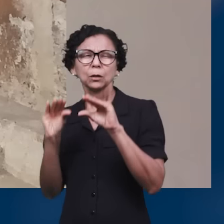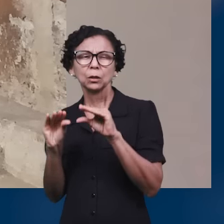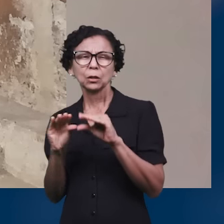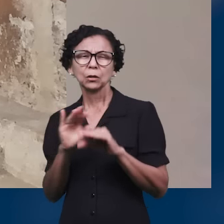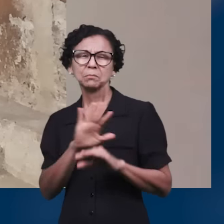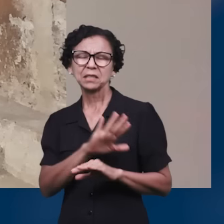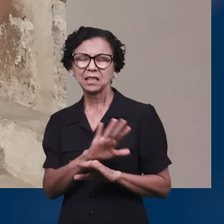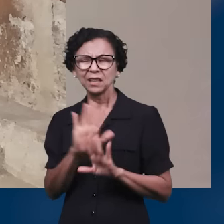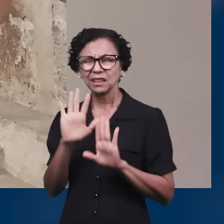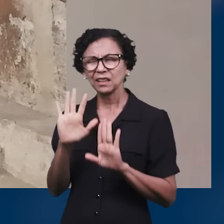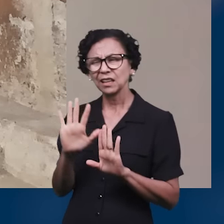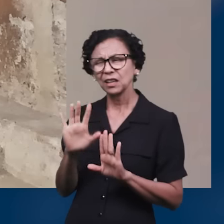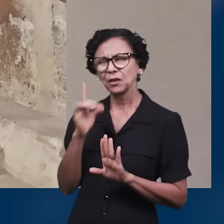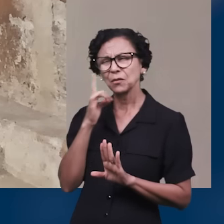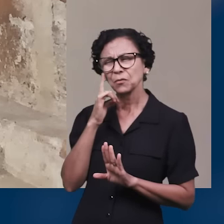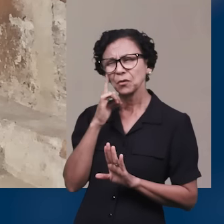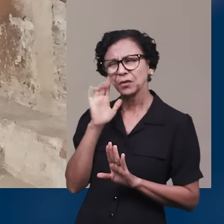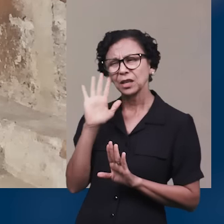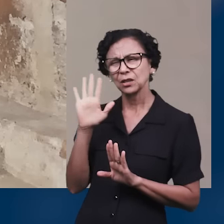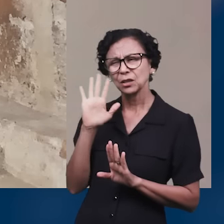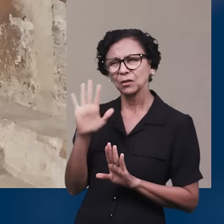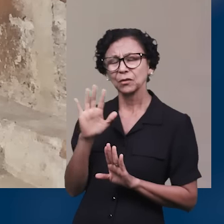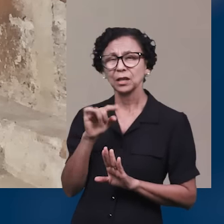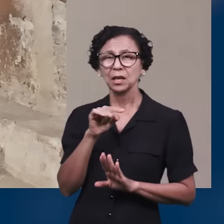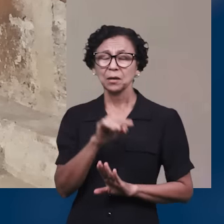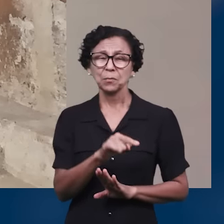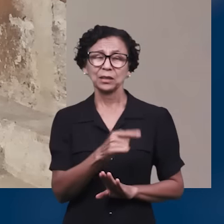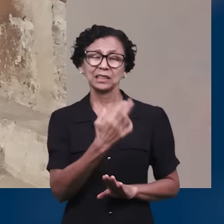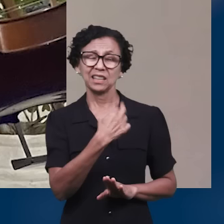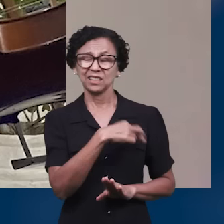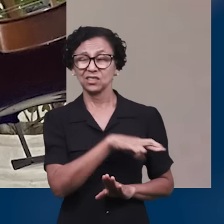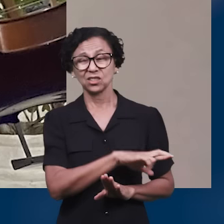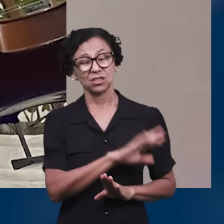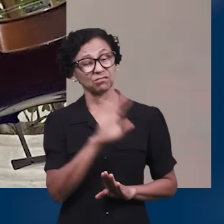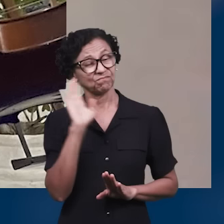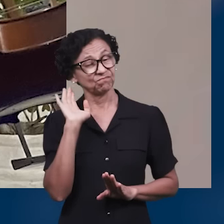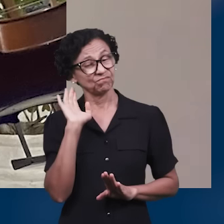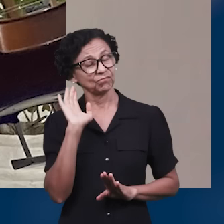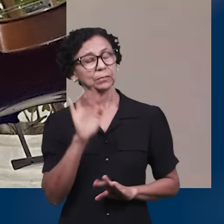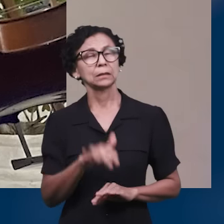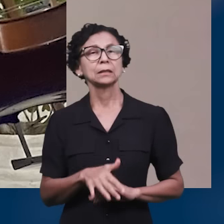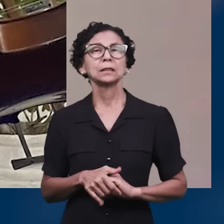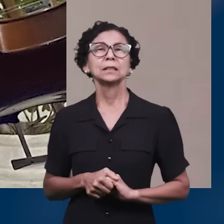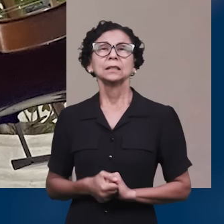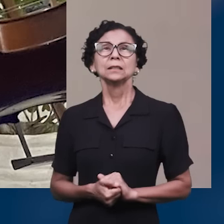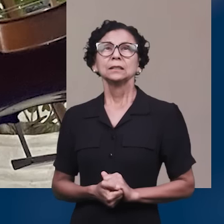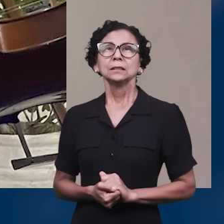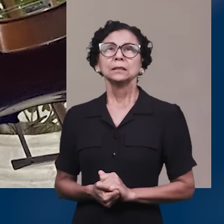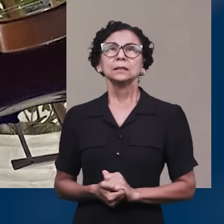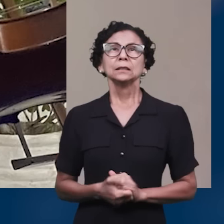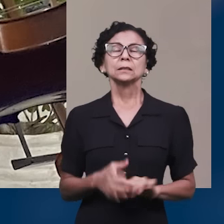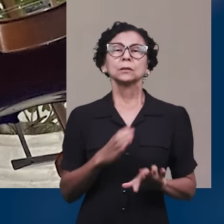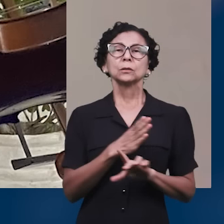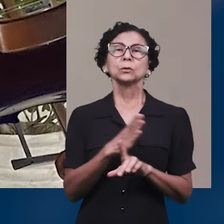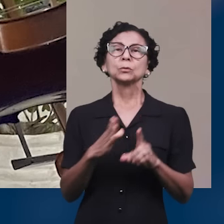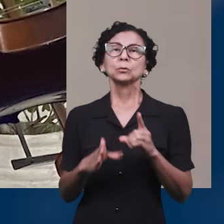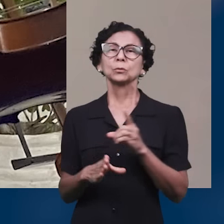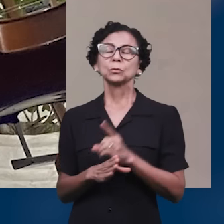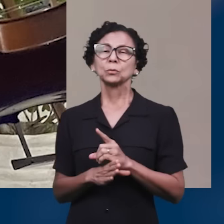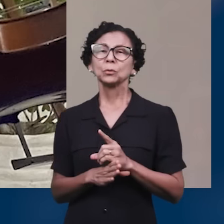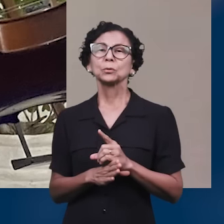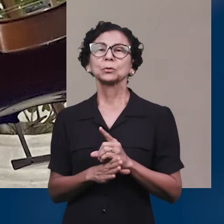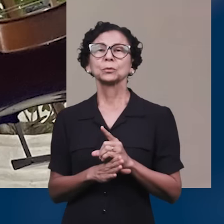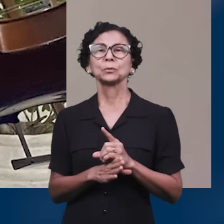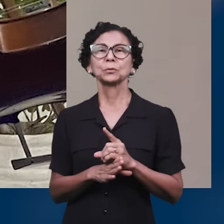resistente devido às suas decepções com a religião. No culto à noite, o Senhor revelou que fôssemos à